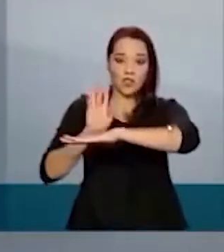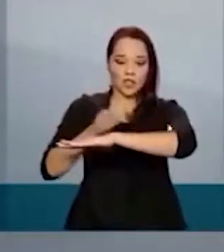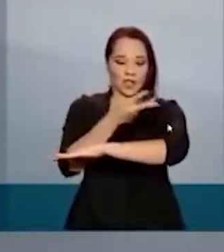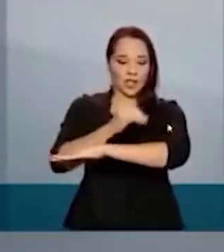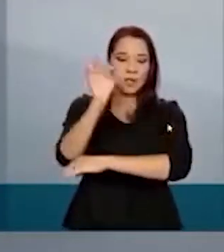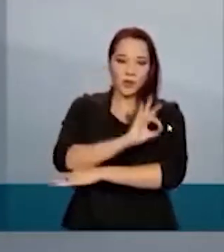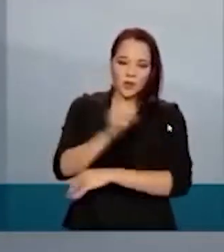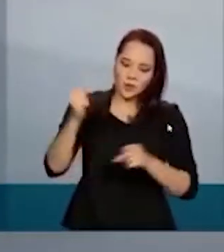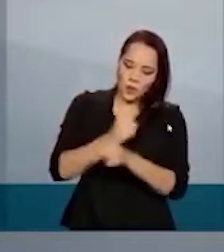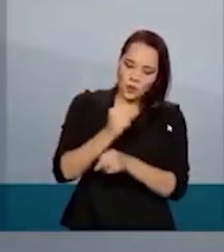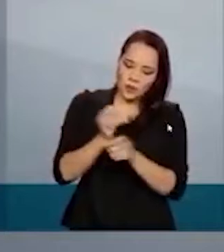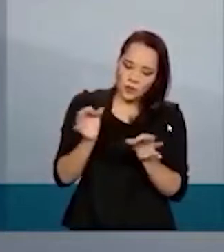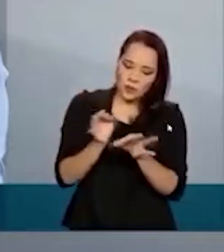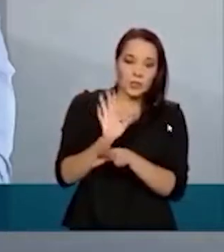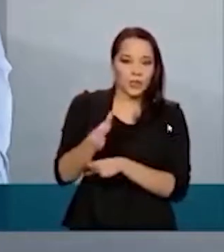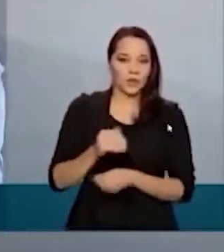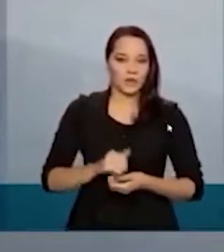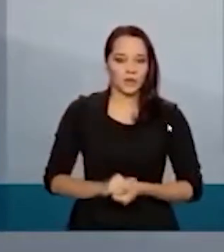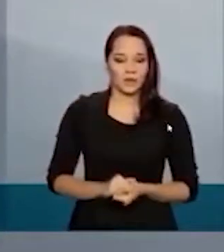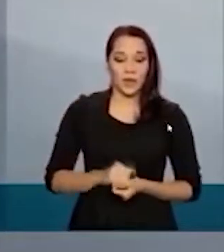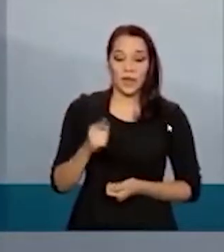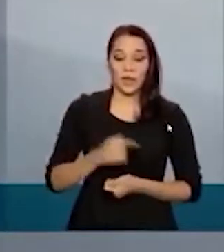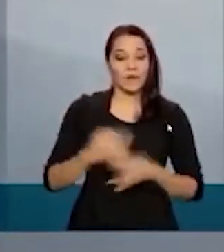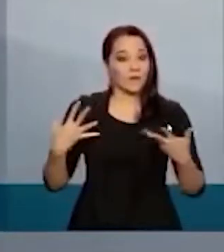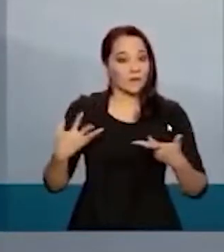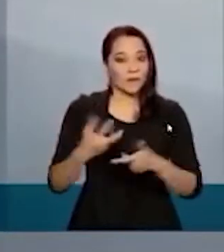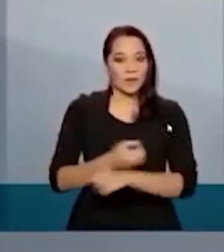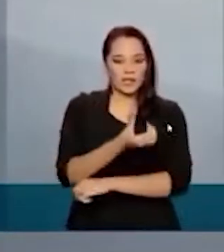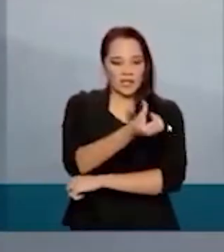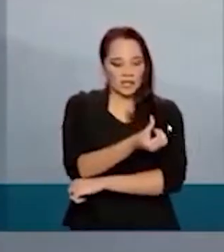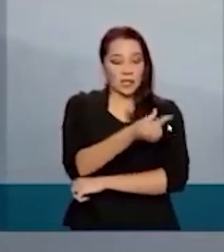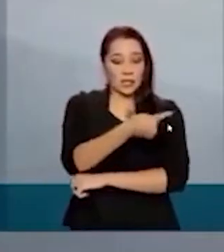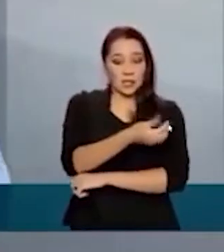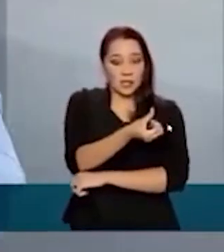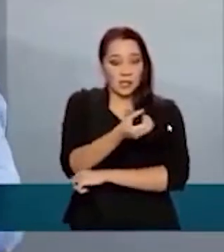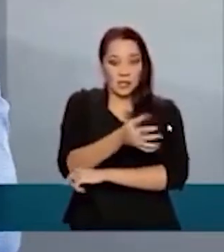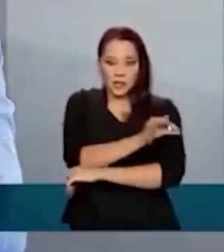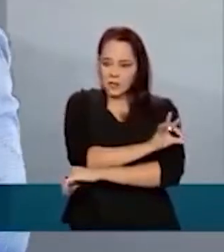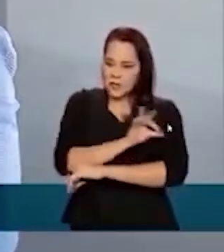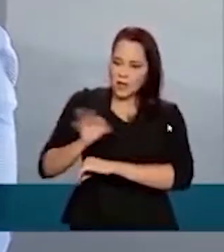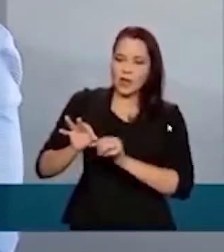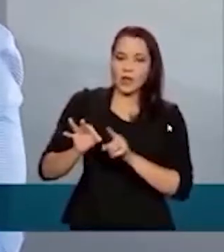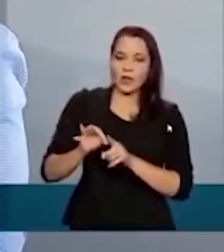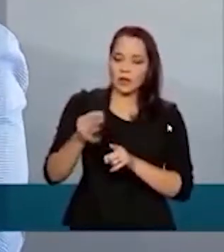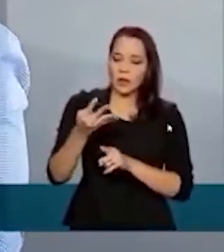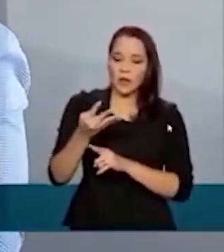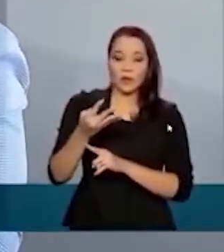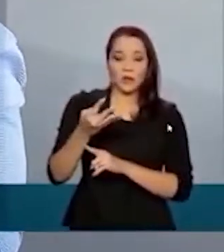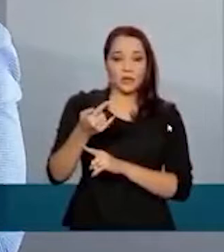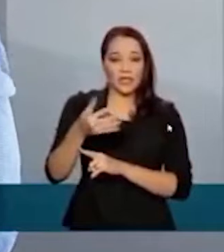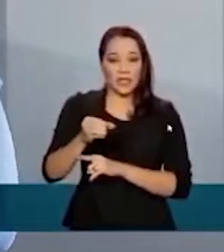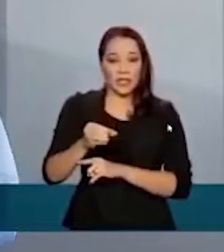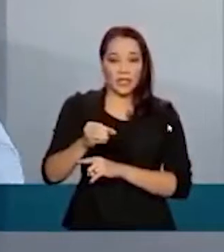executada, uma ponte sensacional, 760 metros de vão, uma ponte estalhada com 470 metros de vão